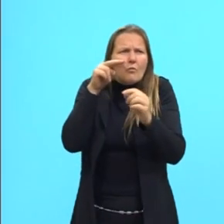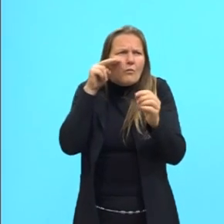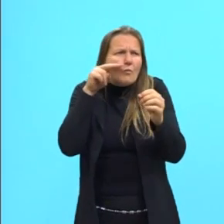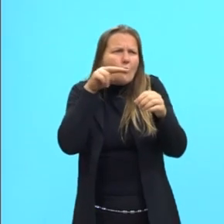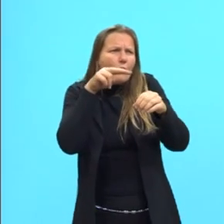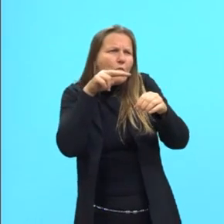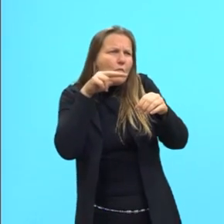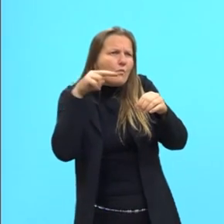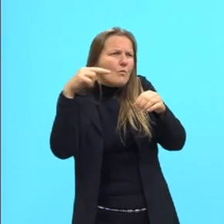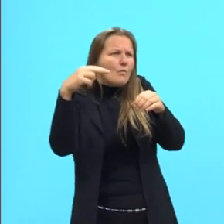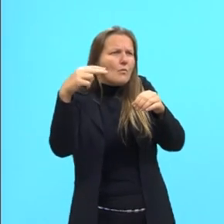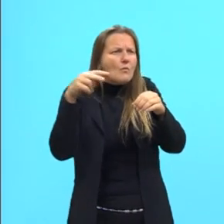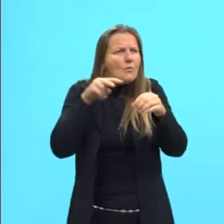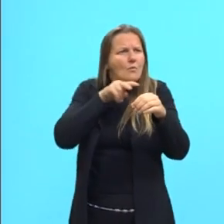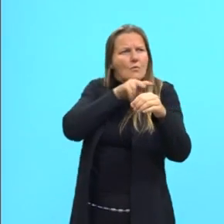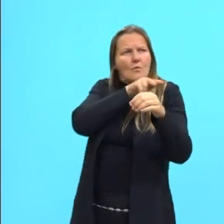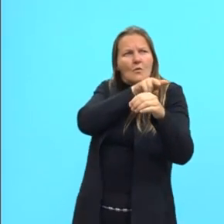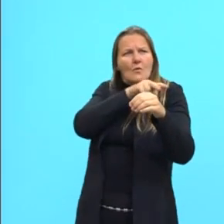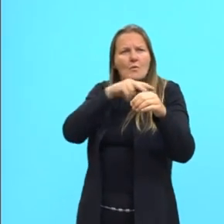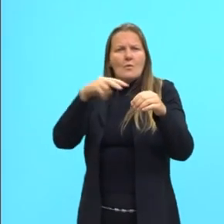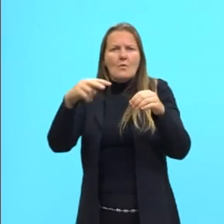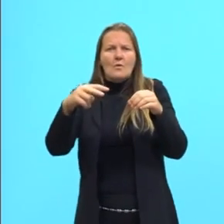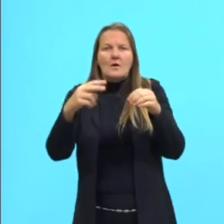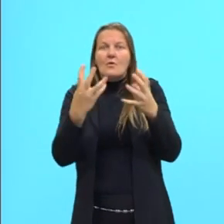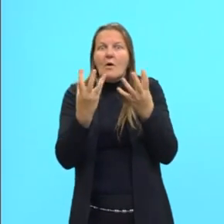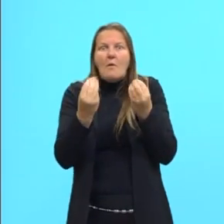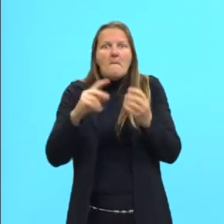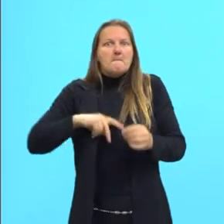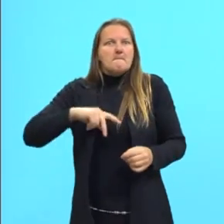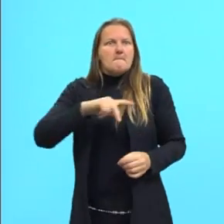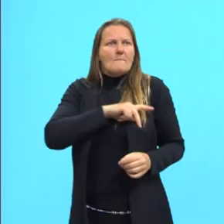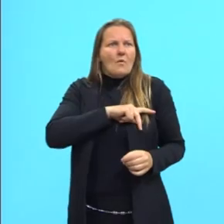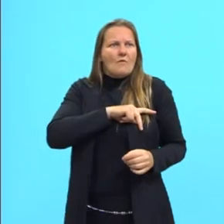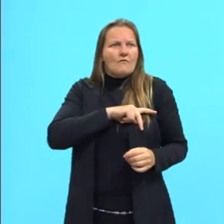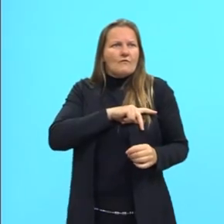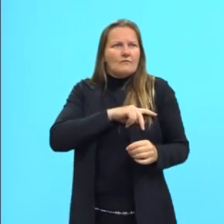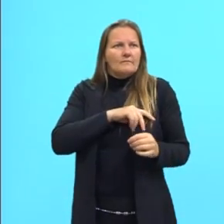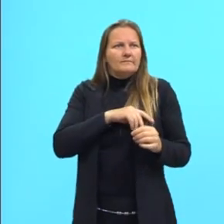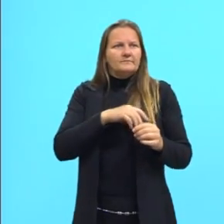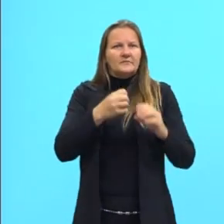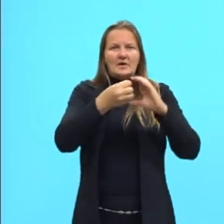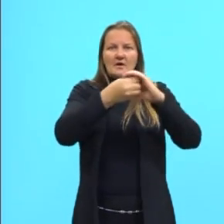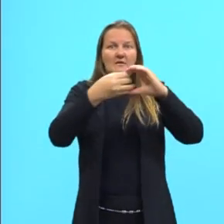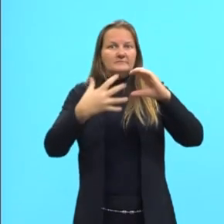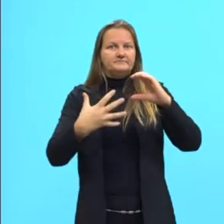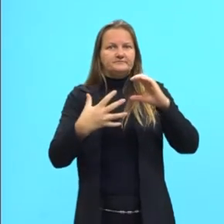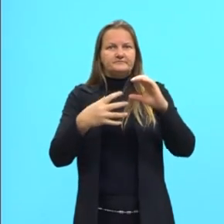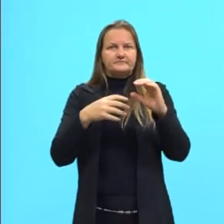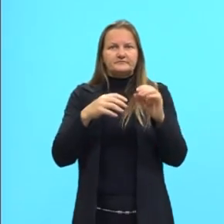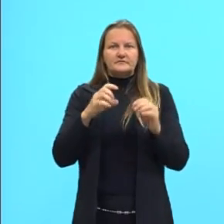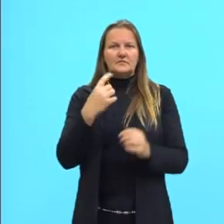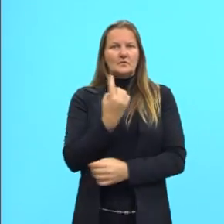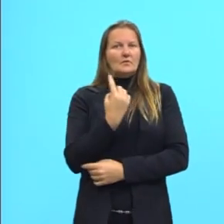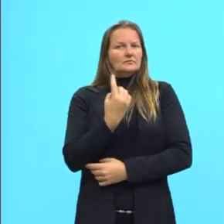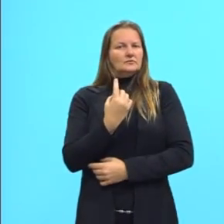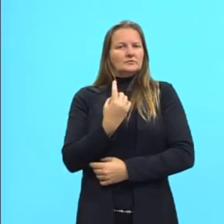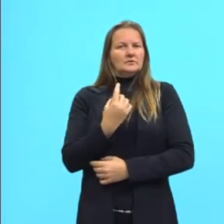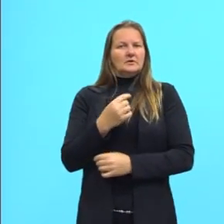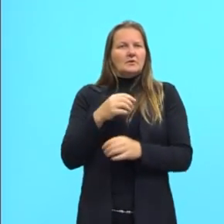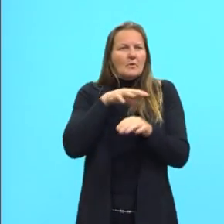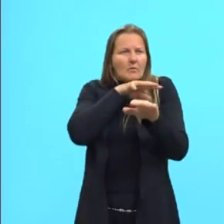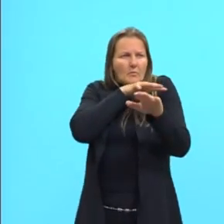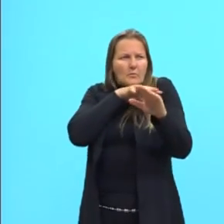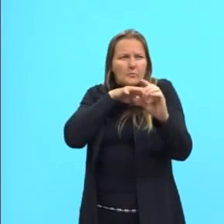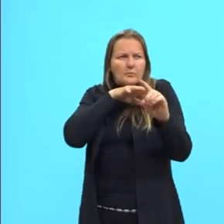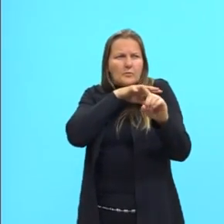como uma multidão. Eles não estão ali bem caracterizados em sua individualidade, eles estão quase como